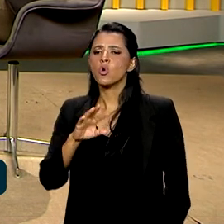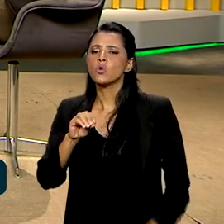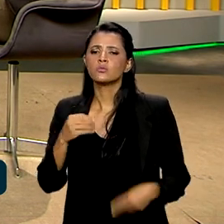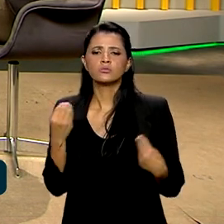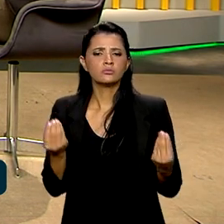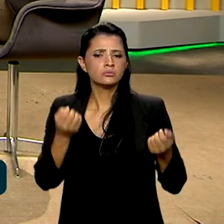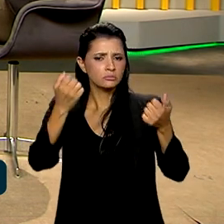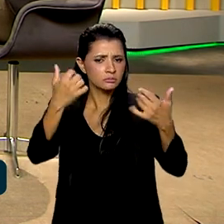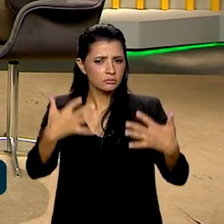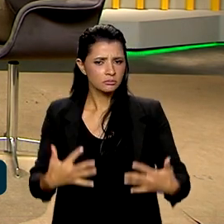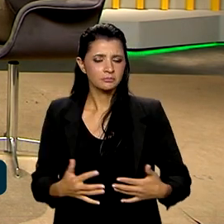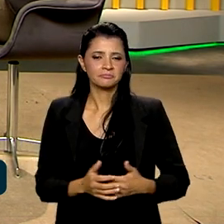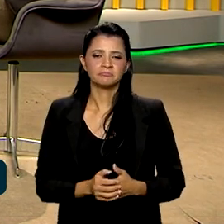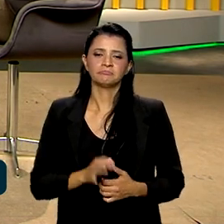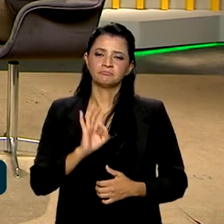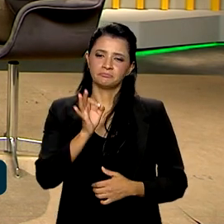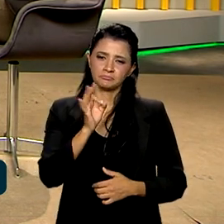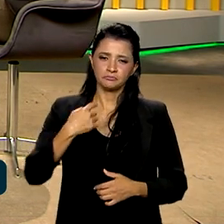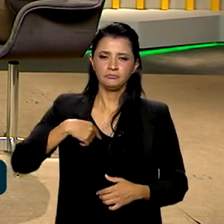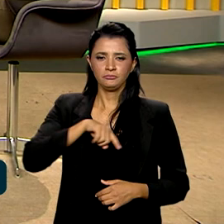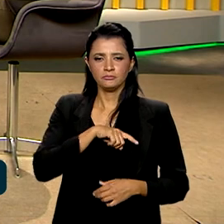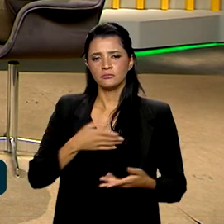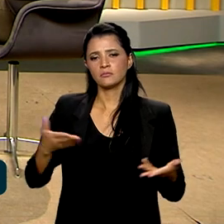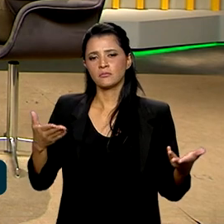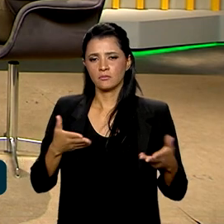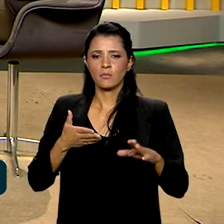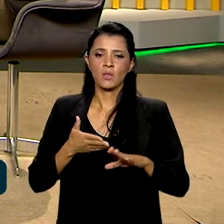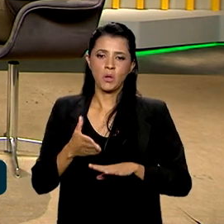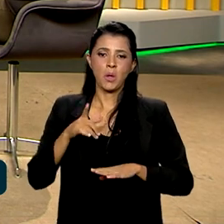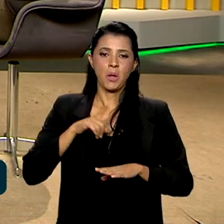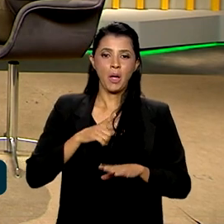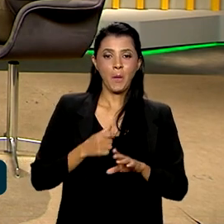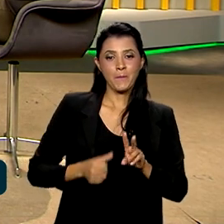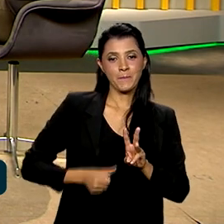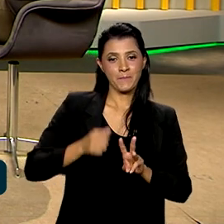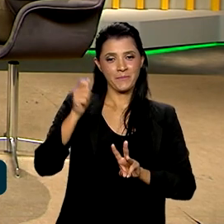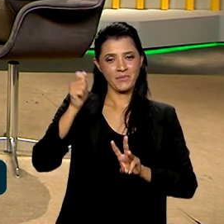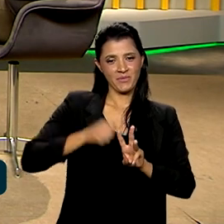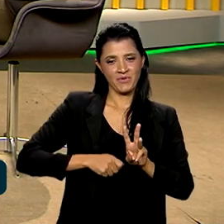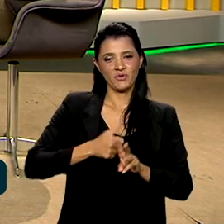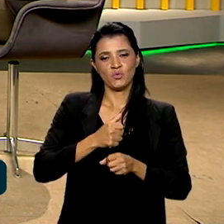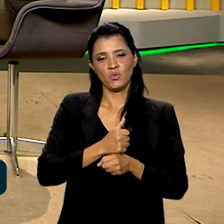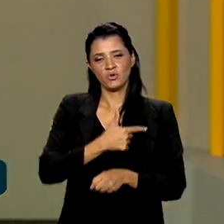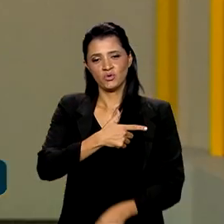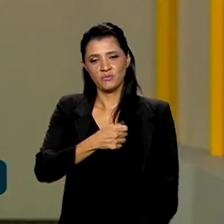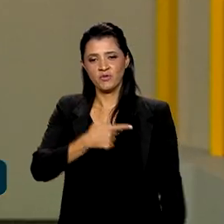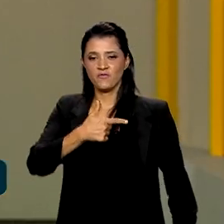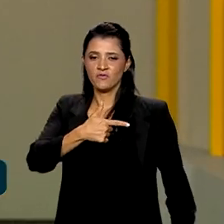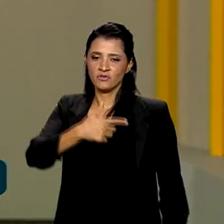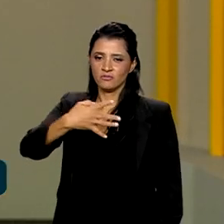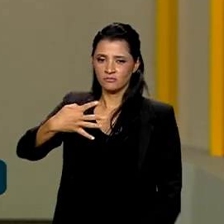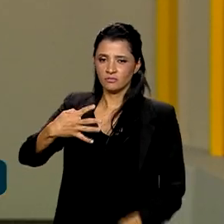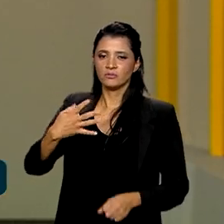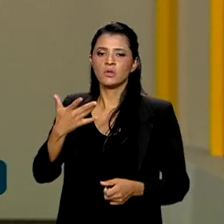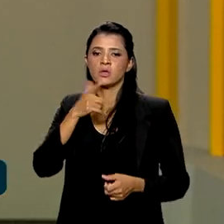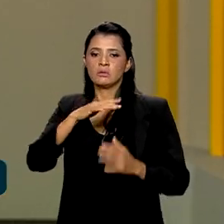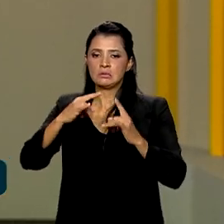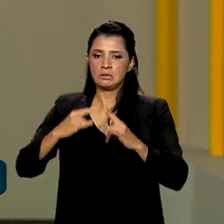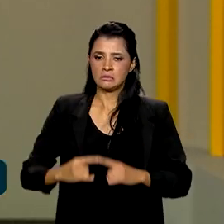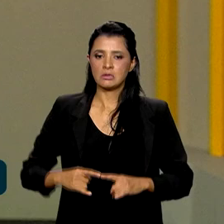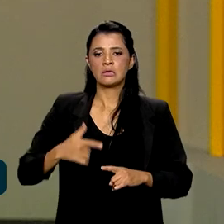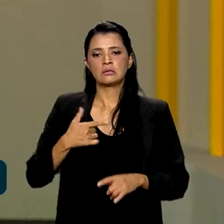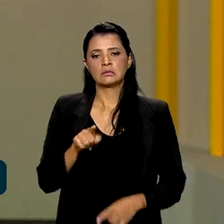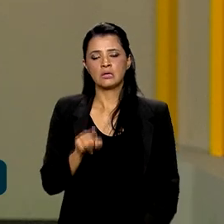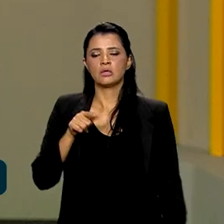mecanismo. Exatamente. Então, nós vamos agora, até o primeiro trimestre de 2024, assentar 5.700 famílias. E, para